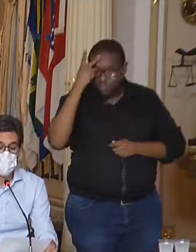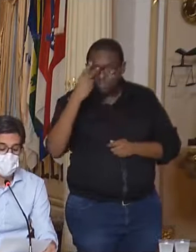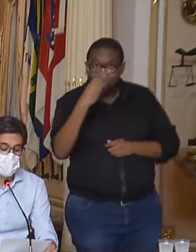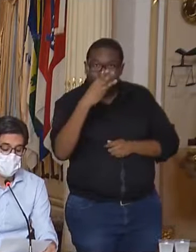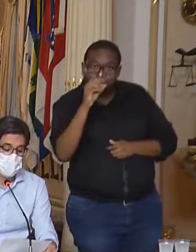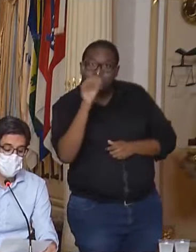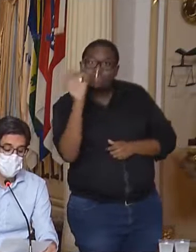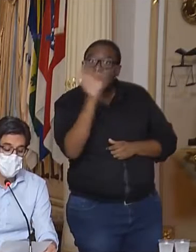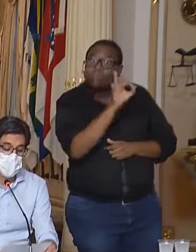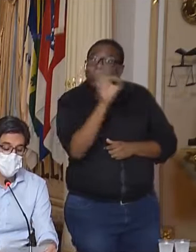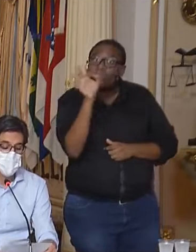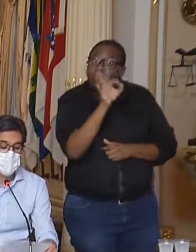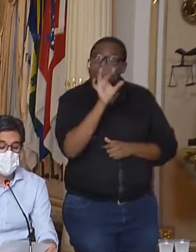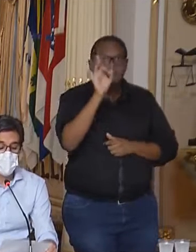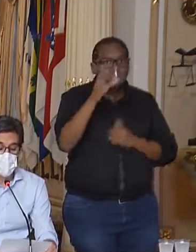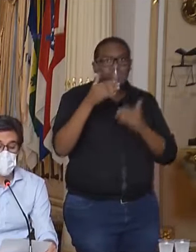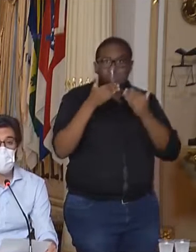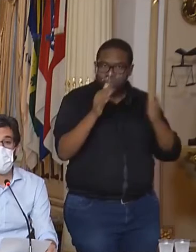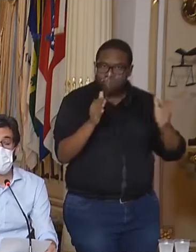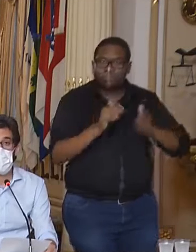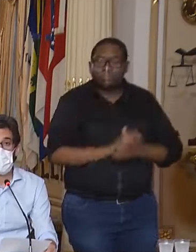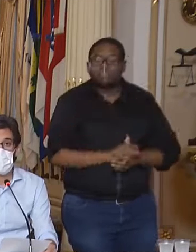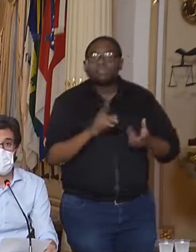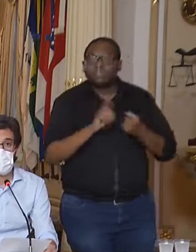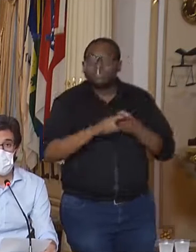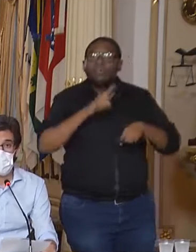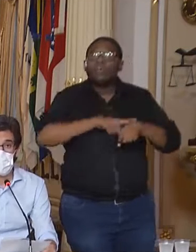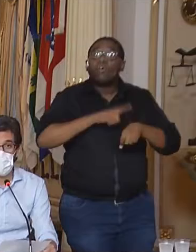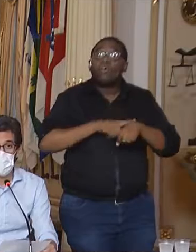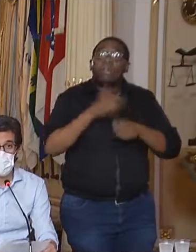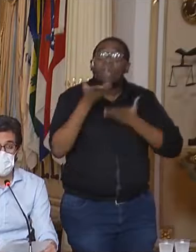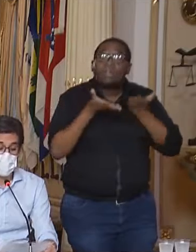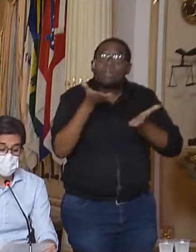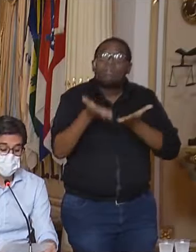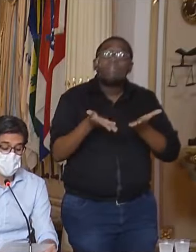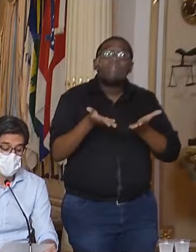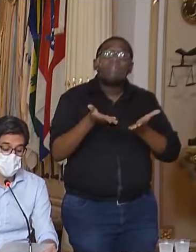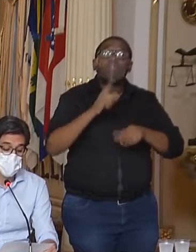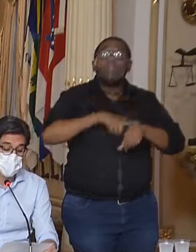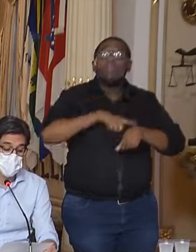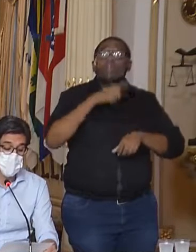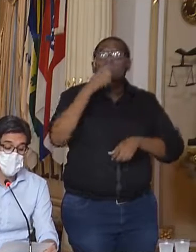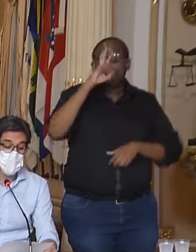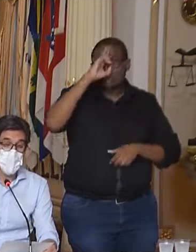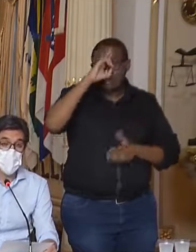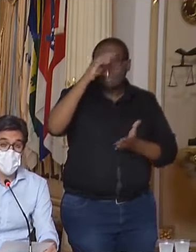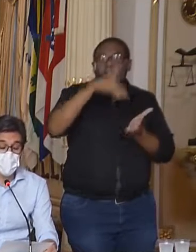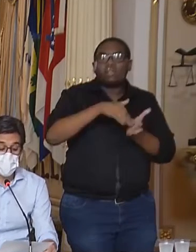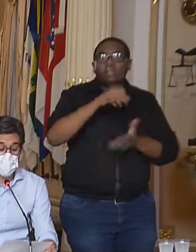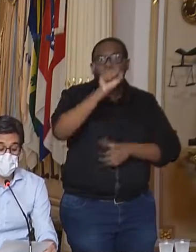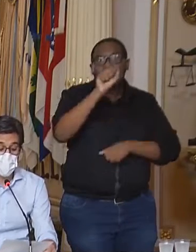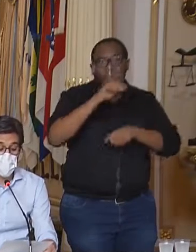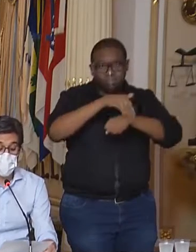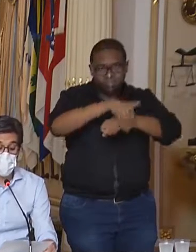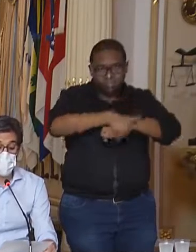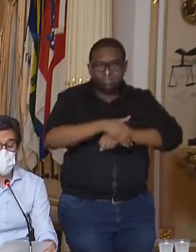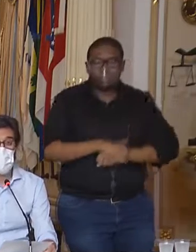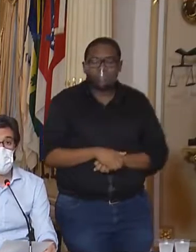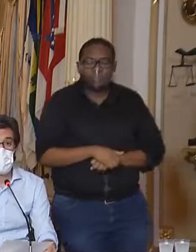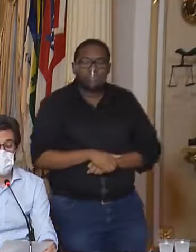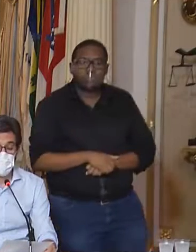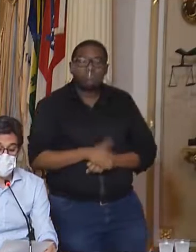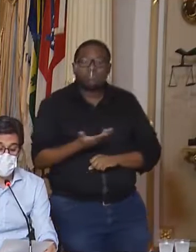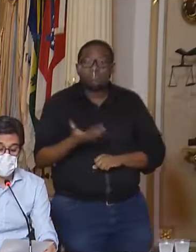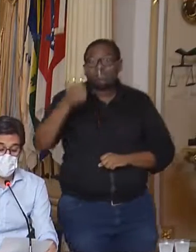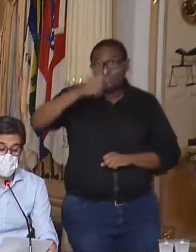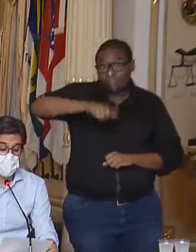% da sua capacidade e horário de funcionamento das 12 às 20 horas. Lembro que a avaliação